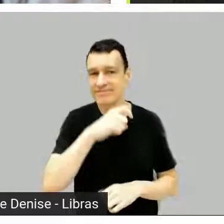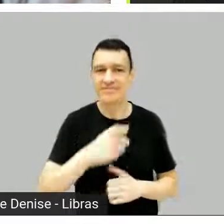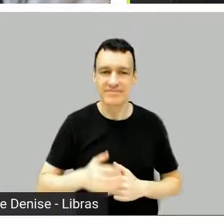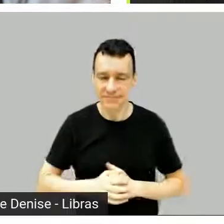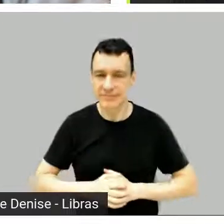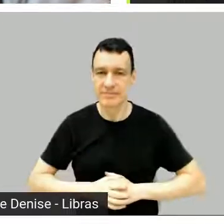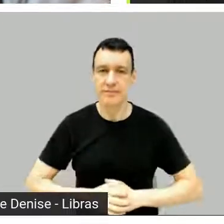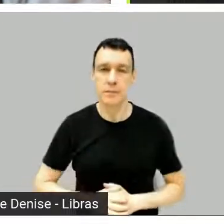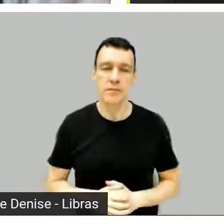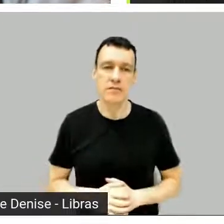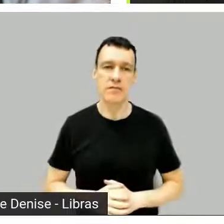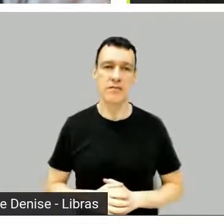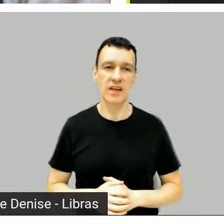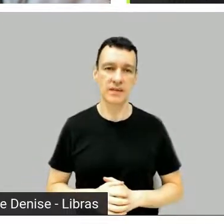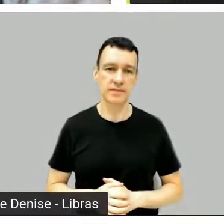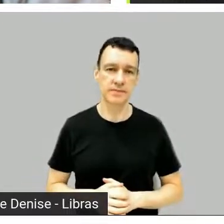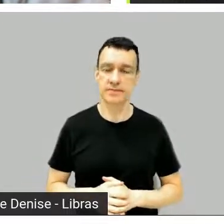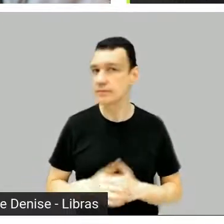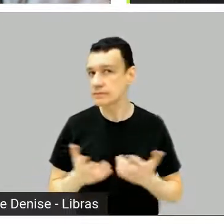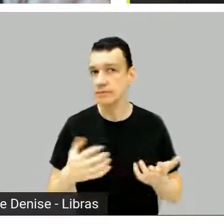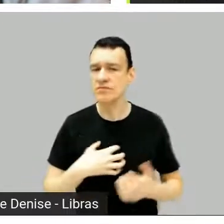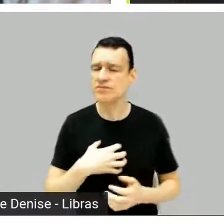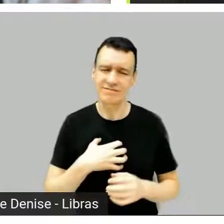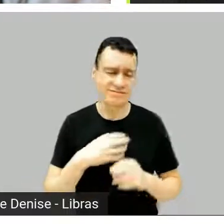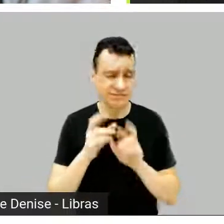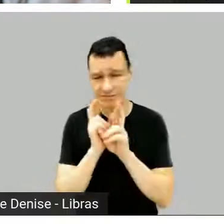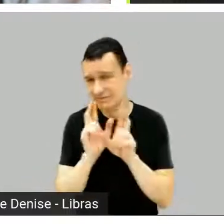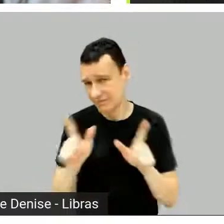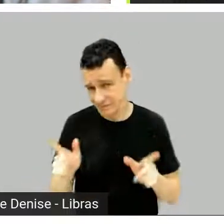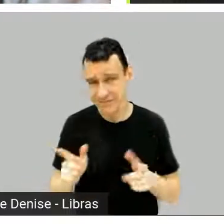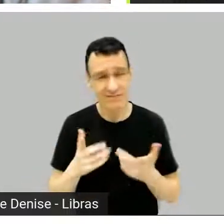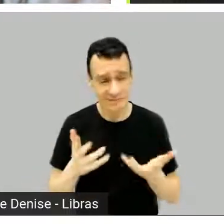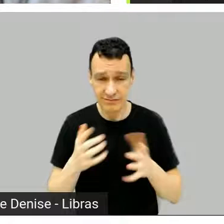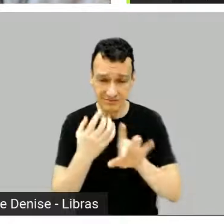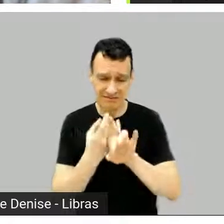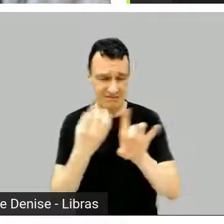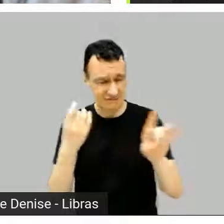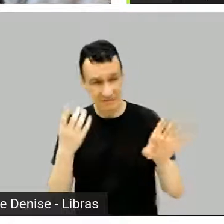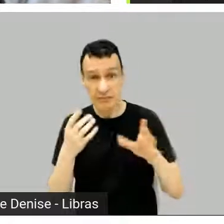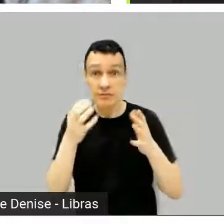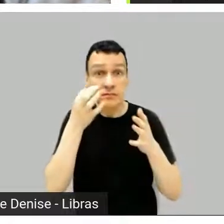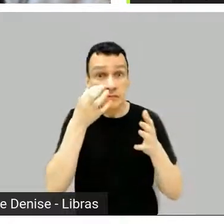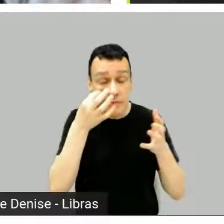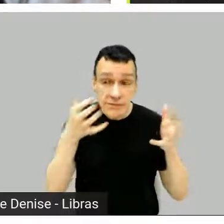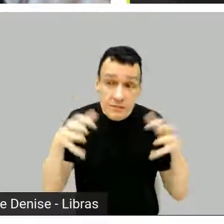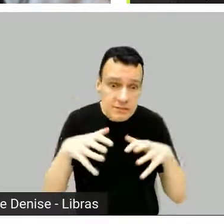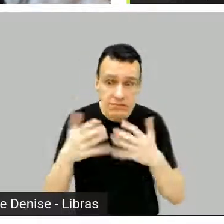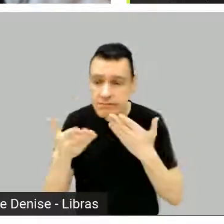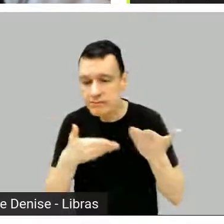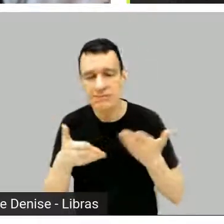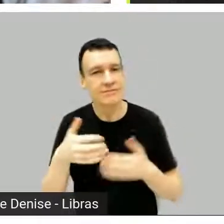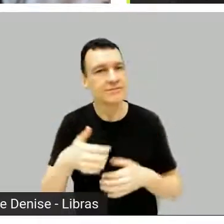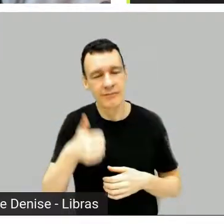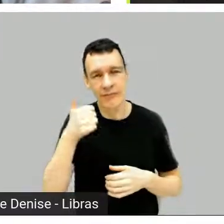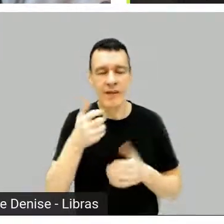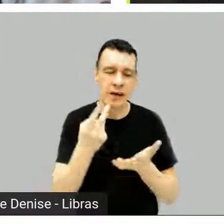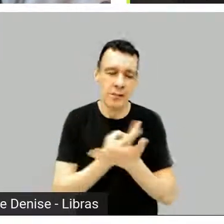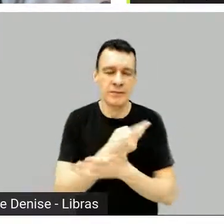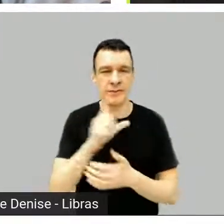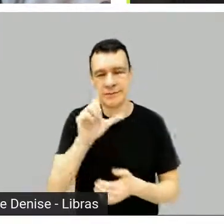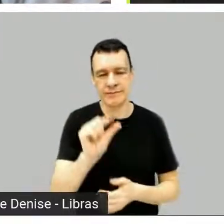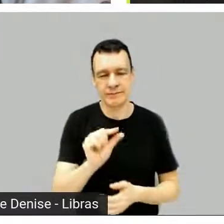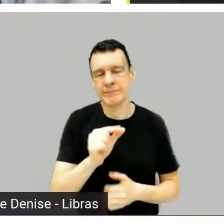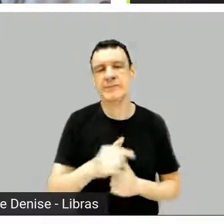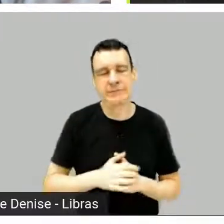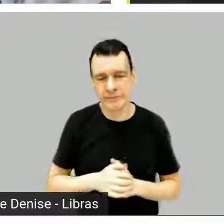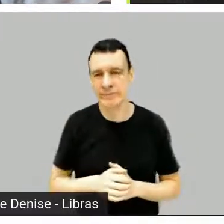coisas fluem de outra forma. Sim. É, com certeza, mas também tem suas vantagens, né?